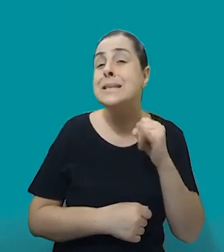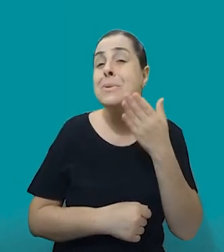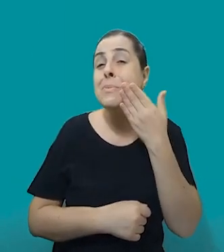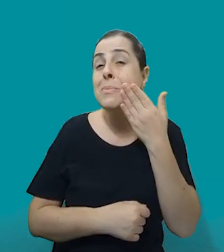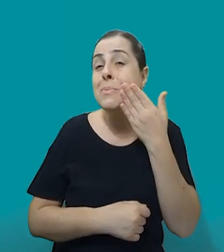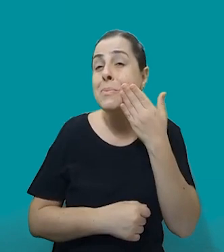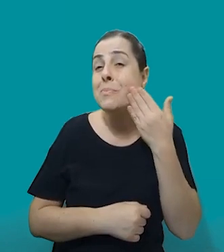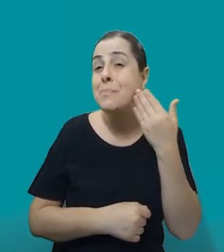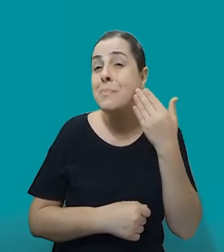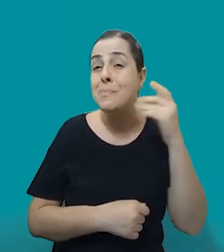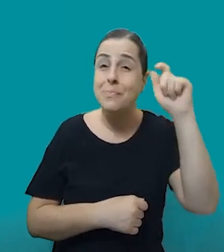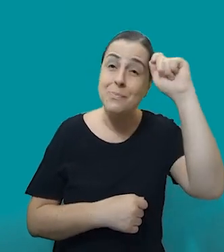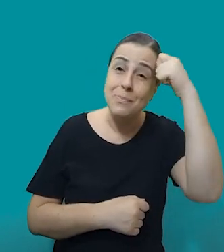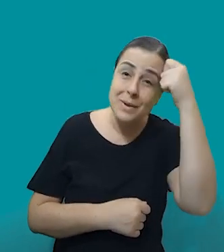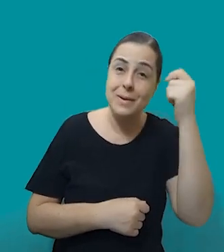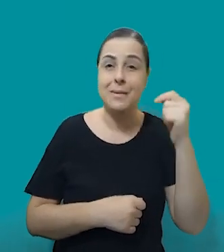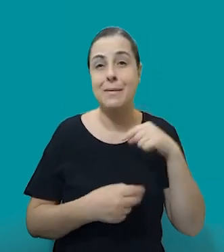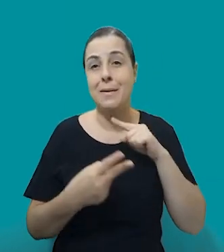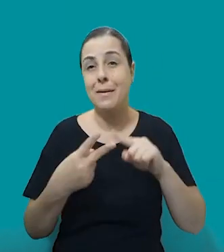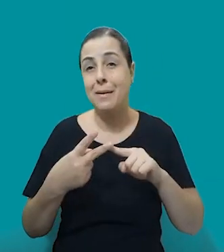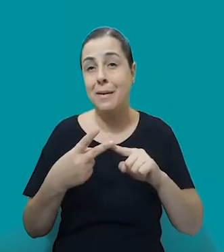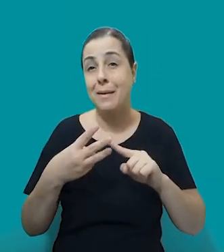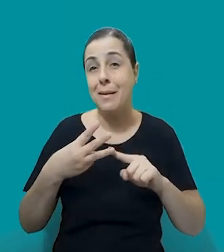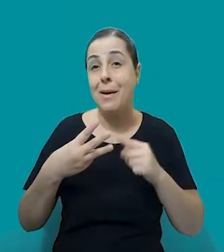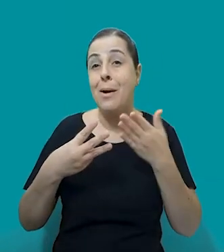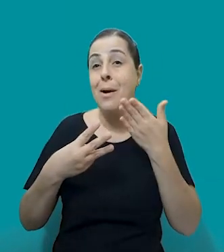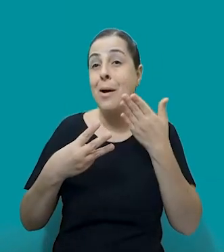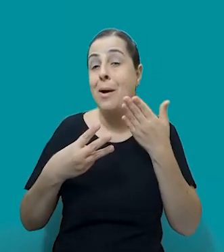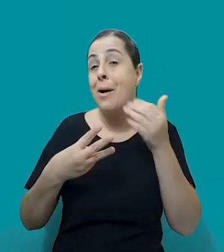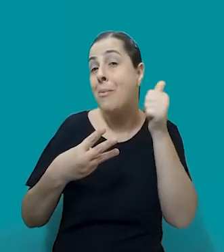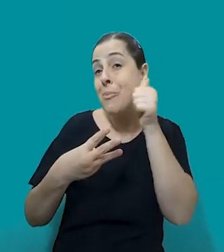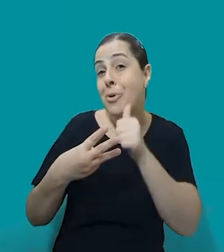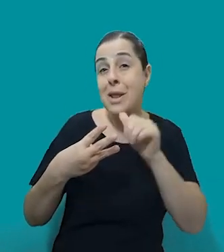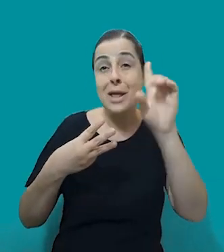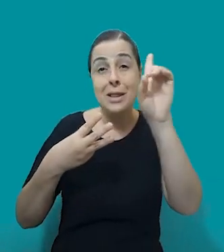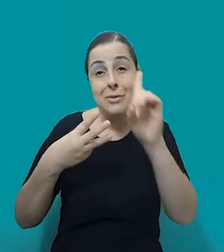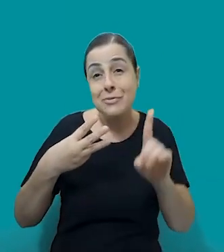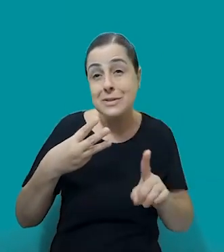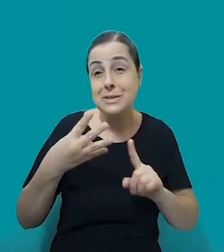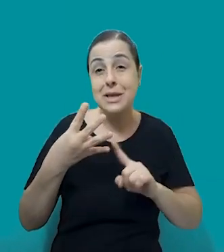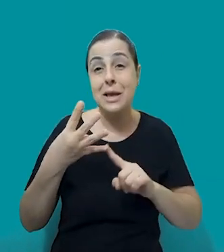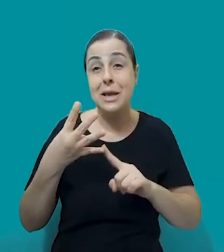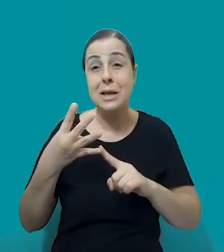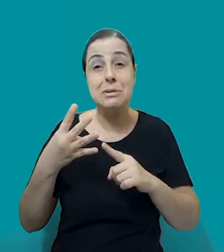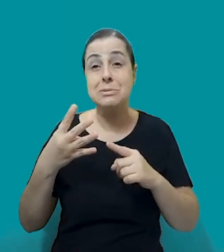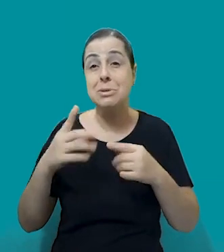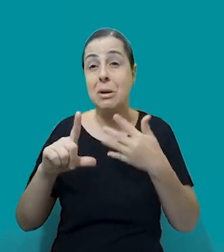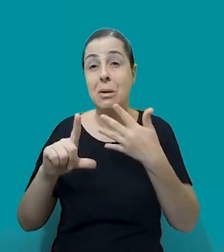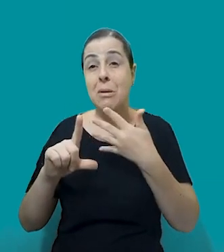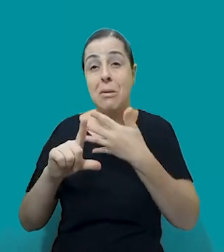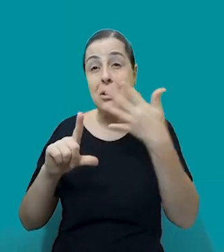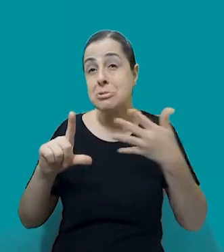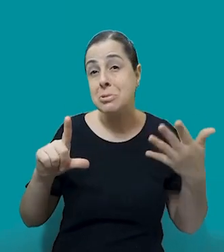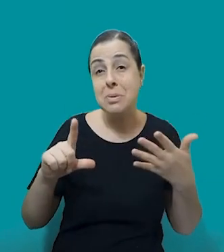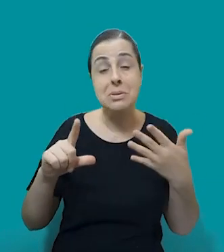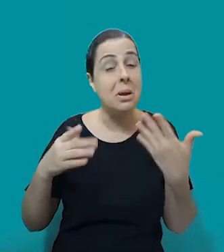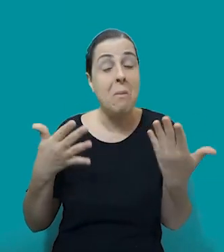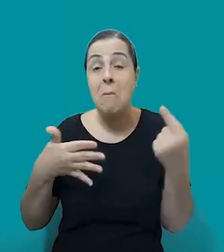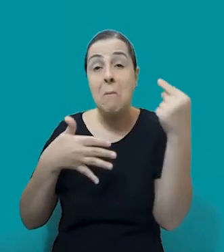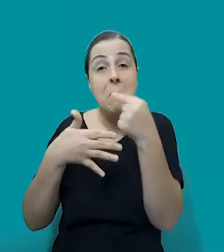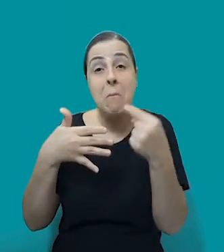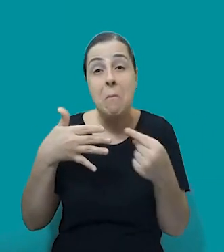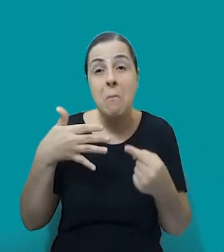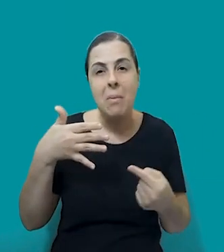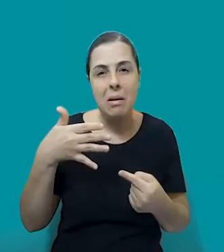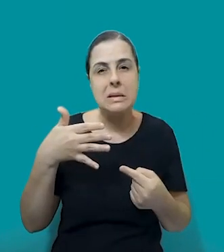deficiência, se for uma mulher do grupo LGBT e principalmente... né? Exato. Todas essas